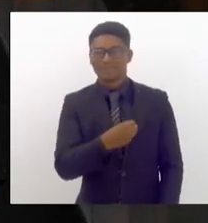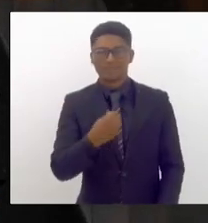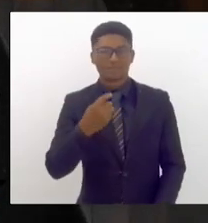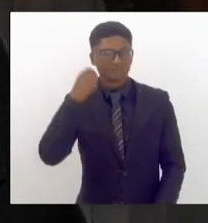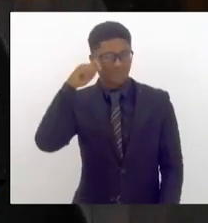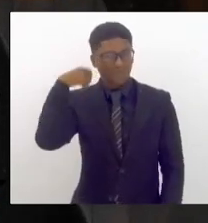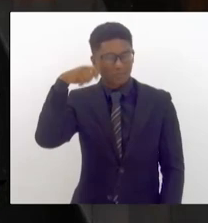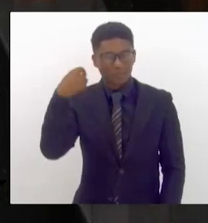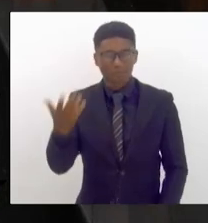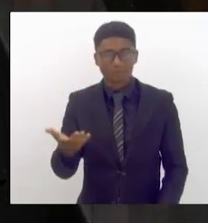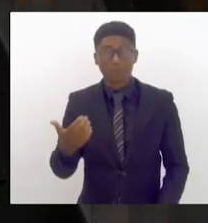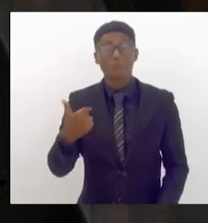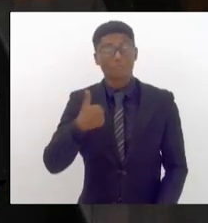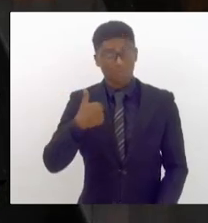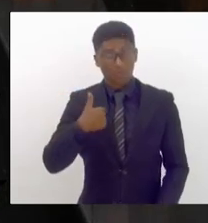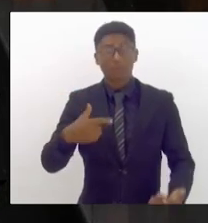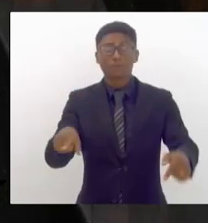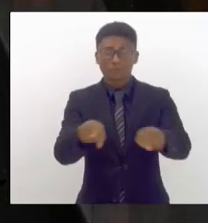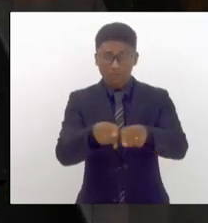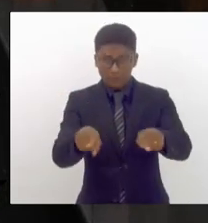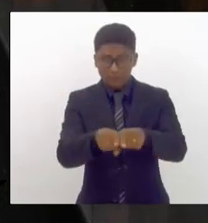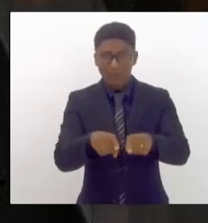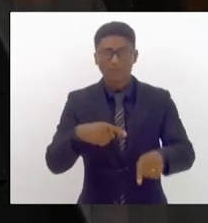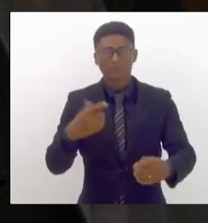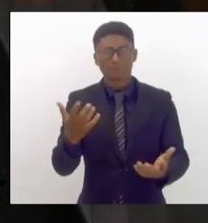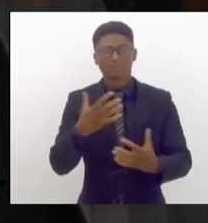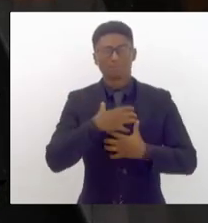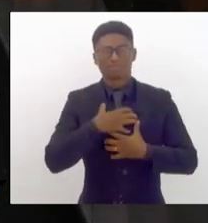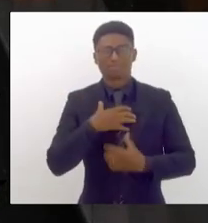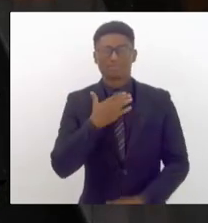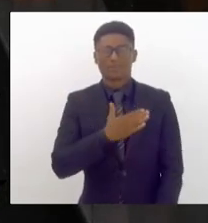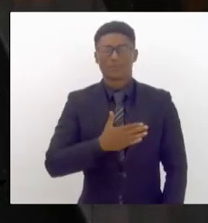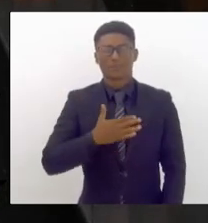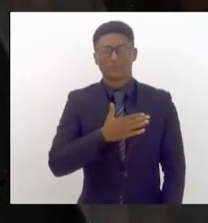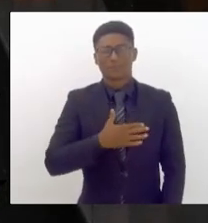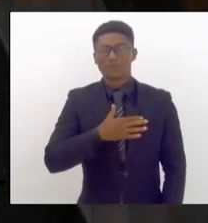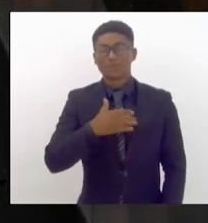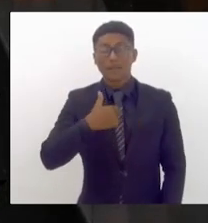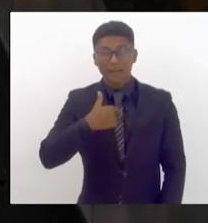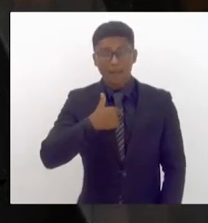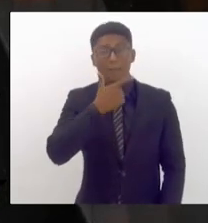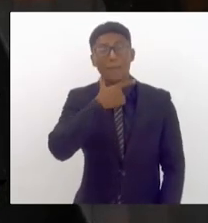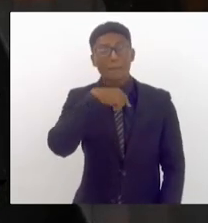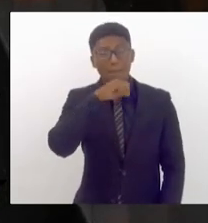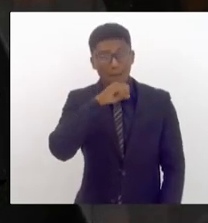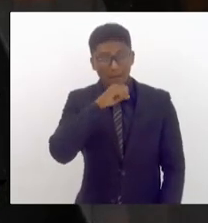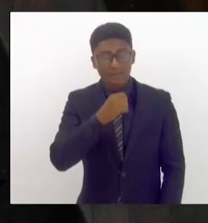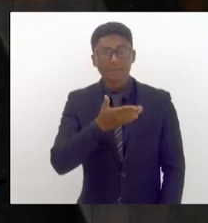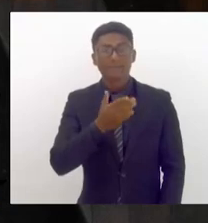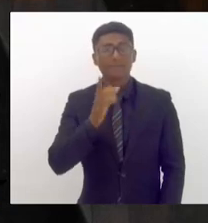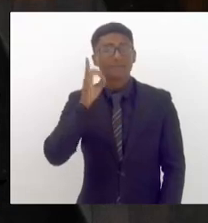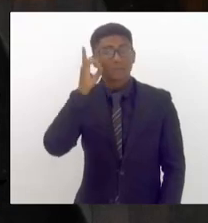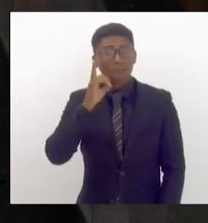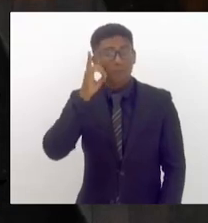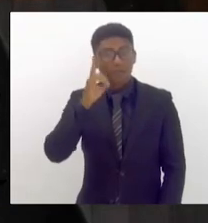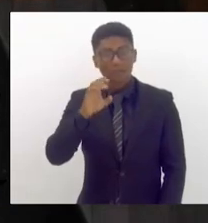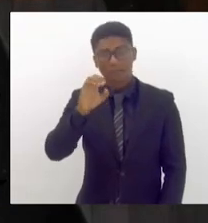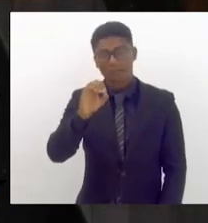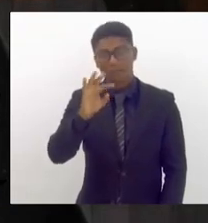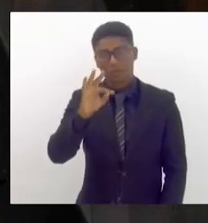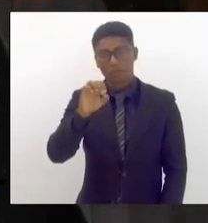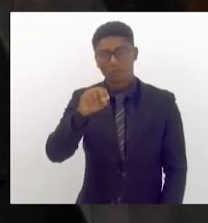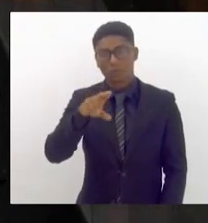eu tenho prazer enorme em ser pai do deputado Ottoni de Paula,